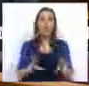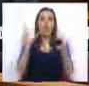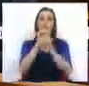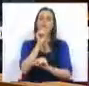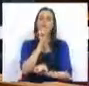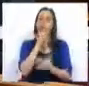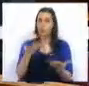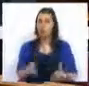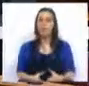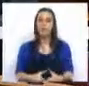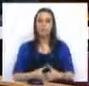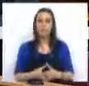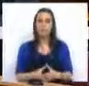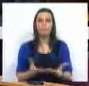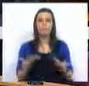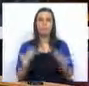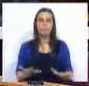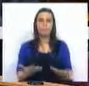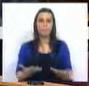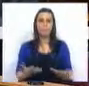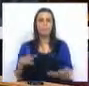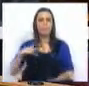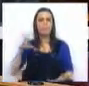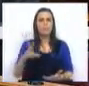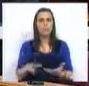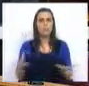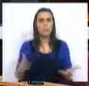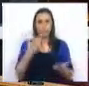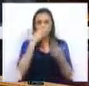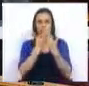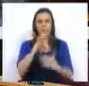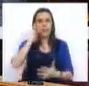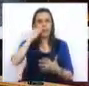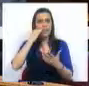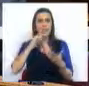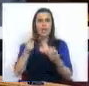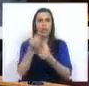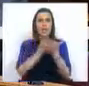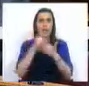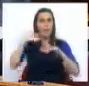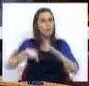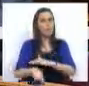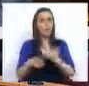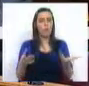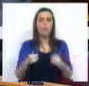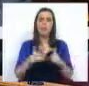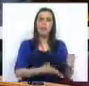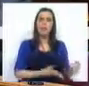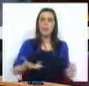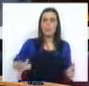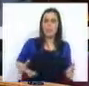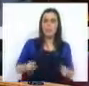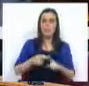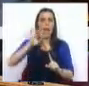Oportunidades No momento em que Portugal enfrenta uma crise económica profunda em que o desemprego